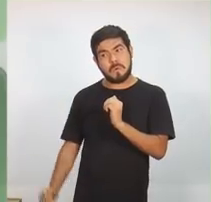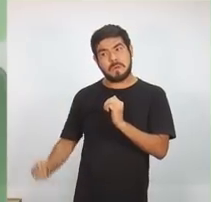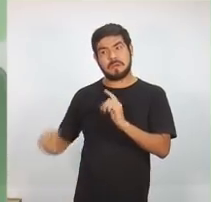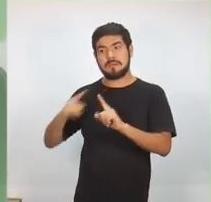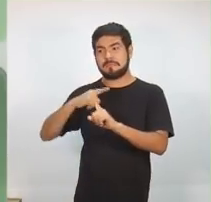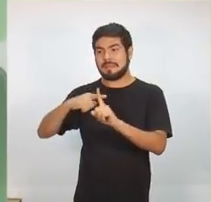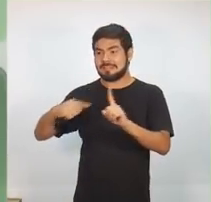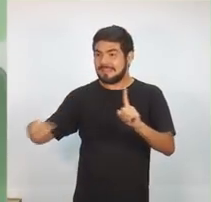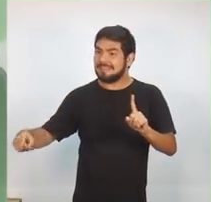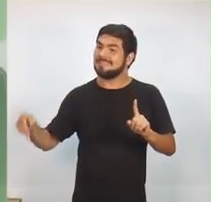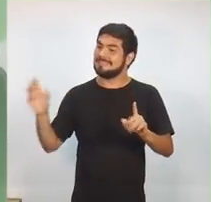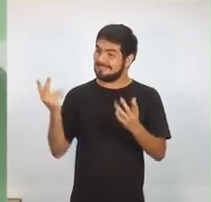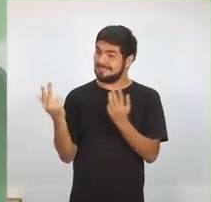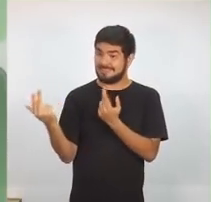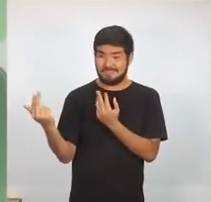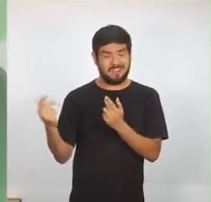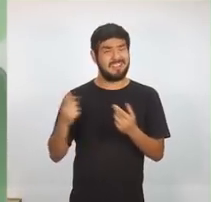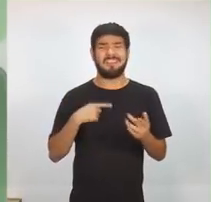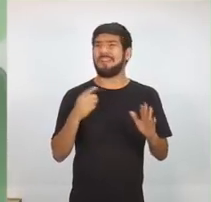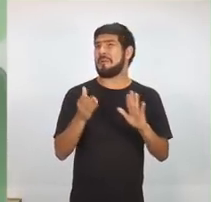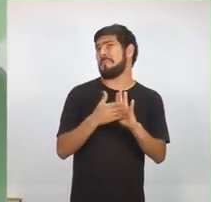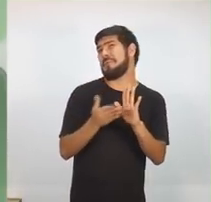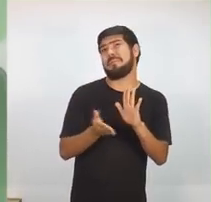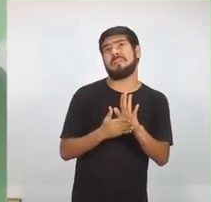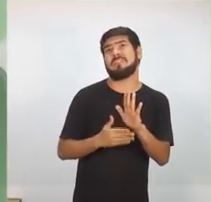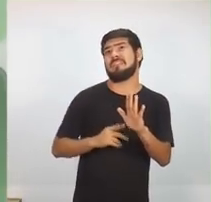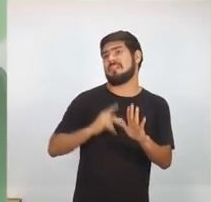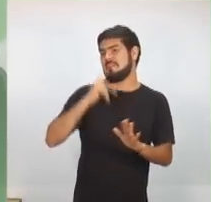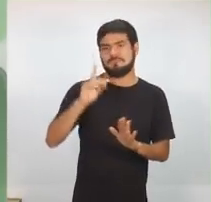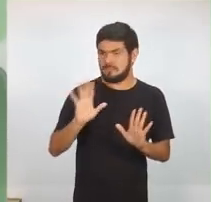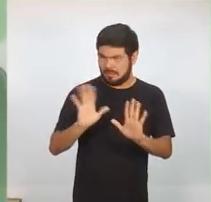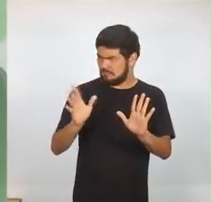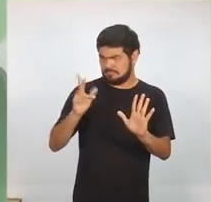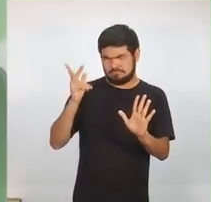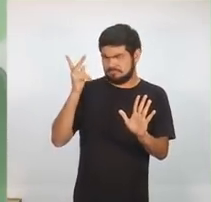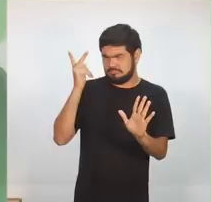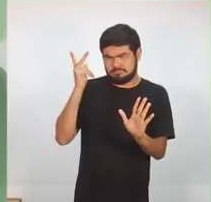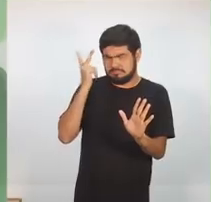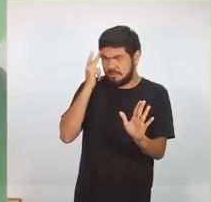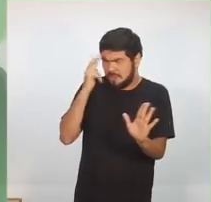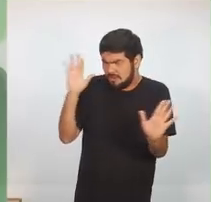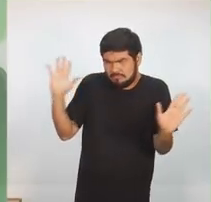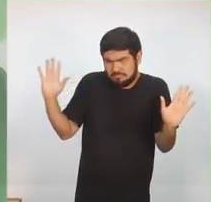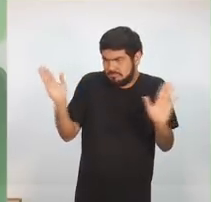vai trabalhar. Não estou trazendo aqui propostas mirabolantes. Estou falando aqui o que é viável fazer.